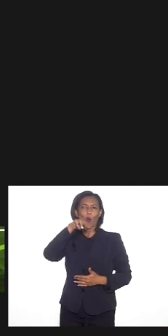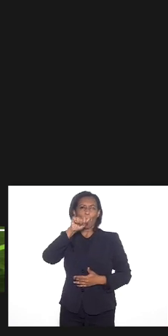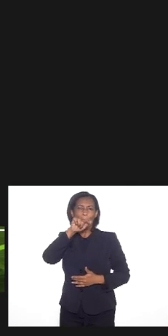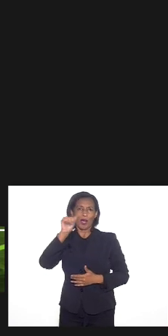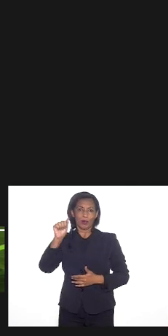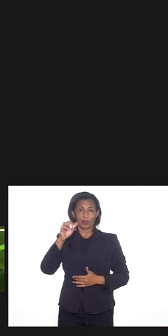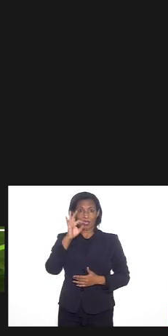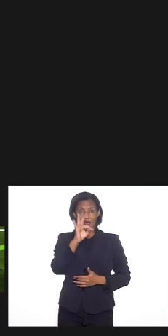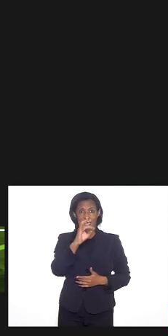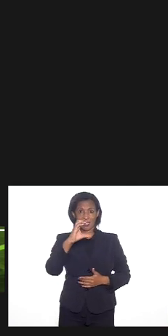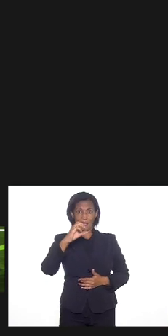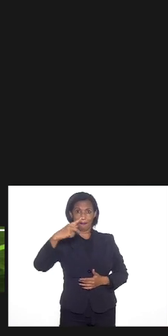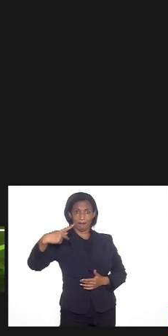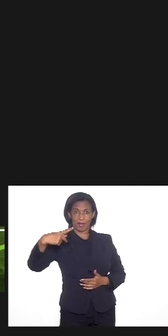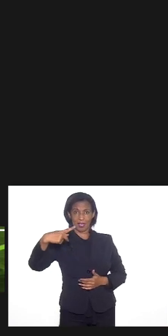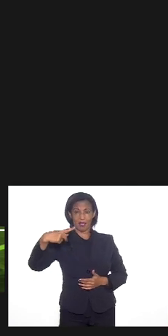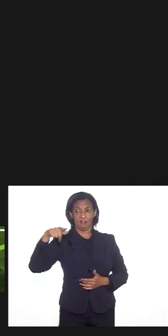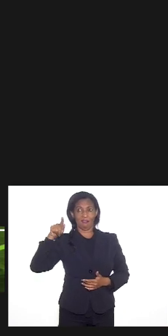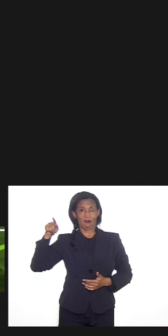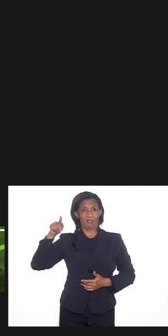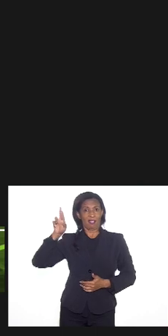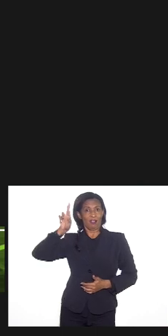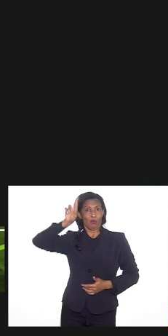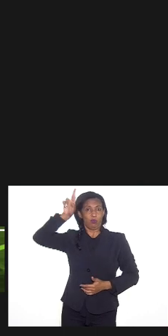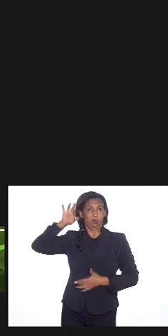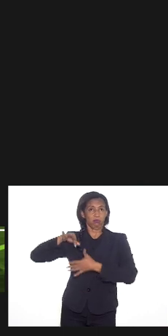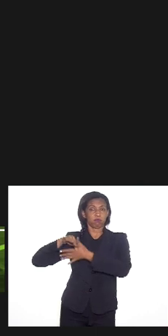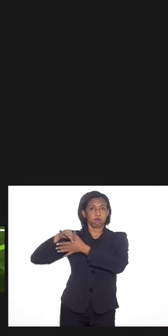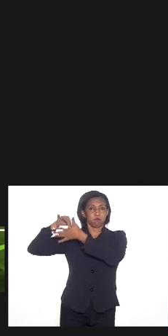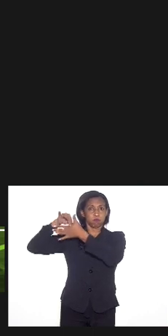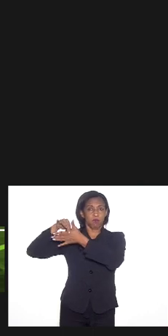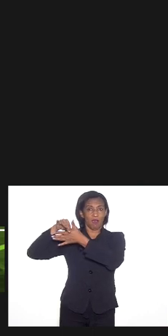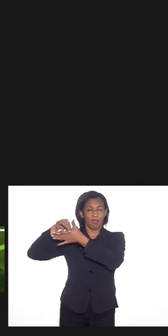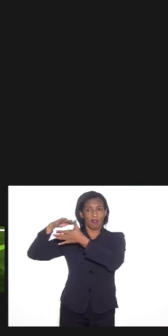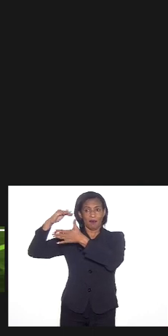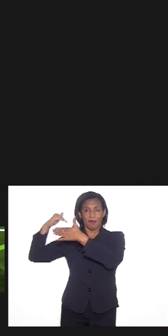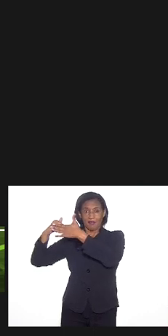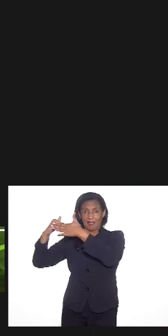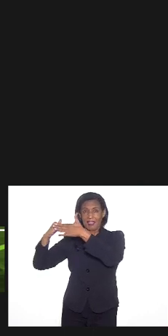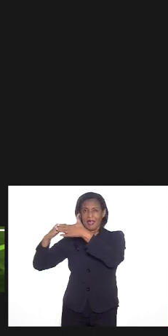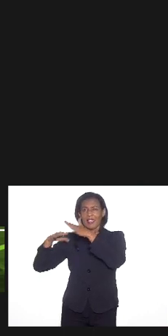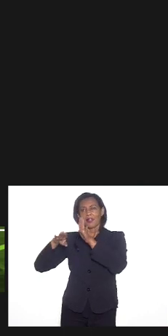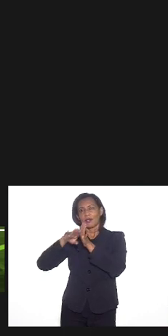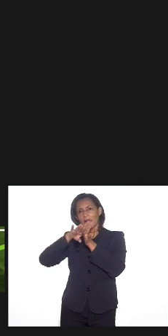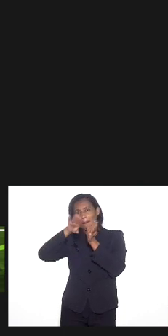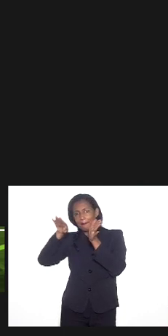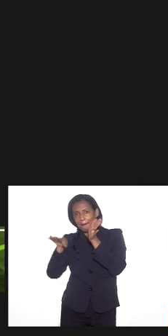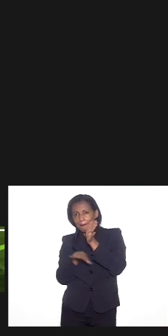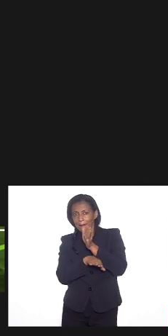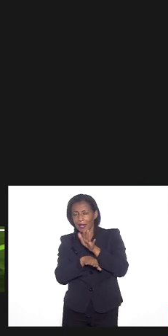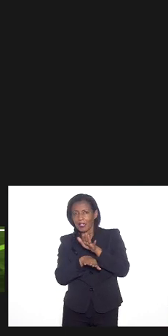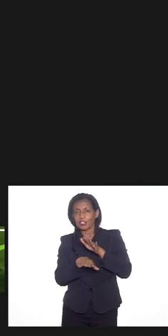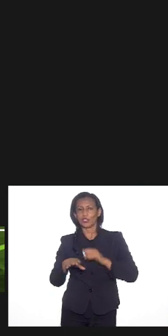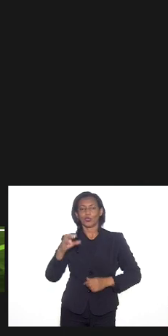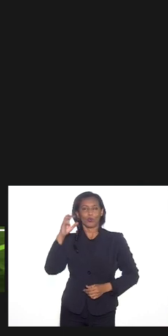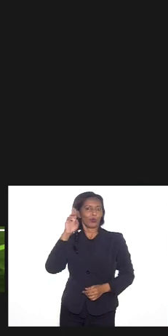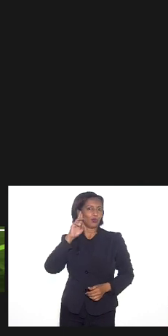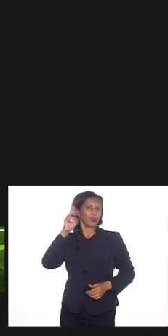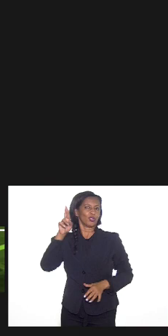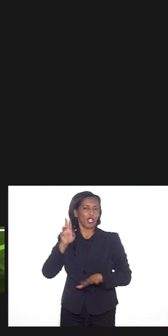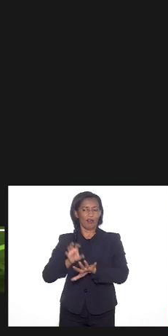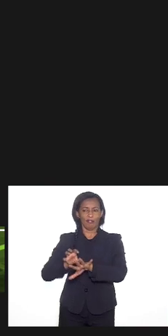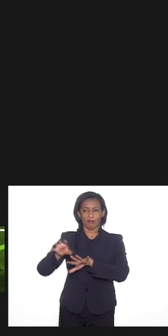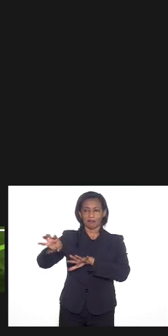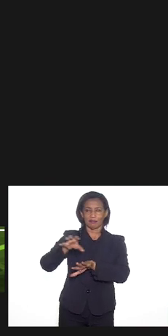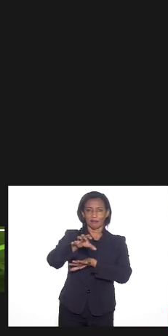TCP ele externa essa posição o chefe a liderança local pra dar um pra